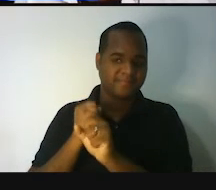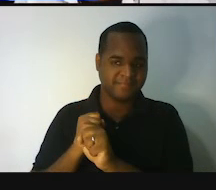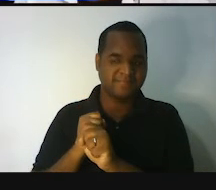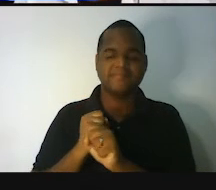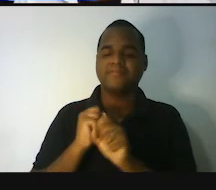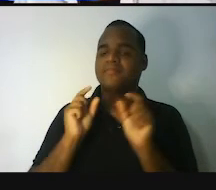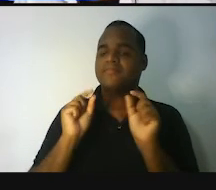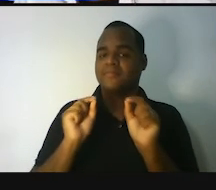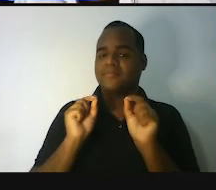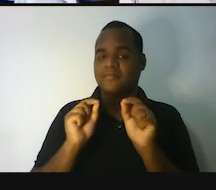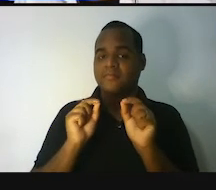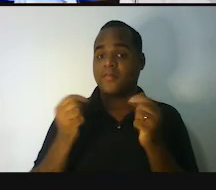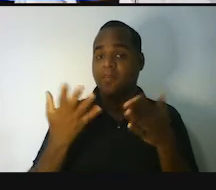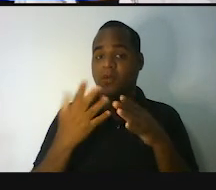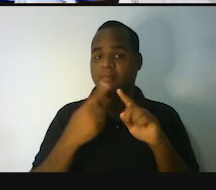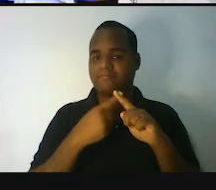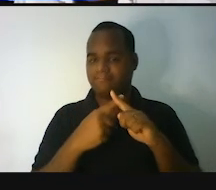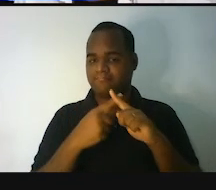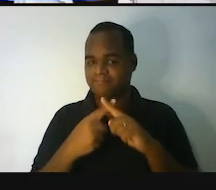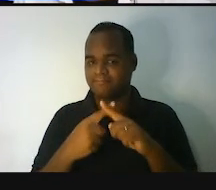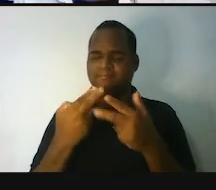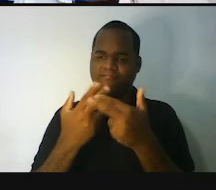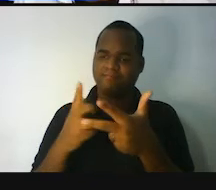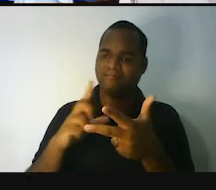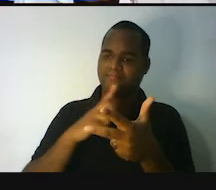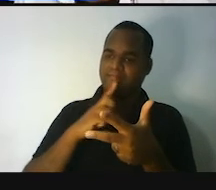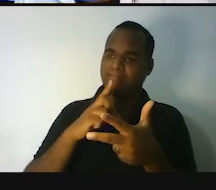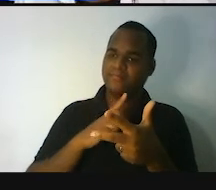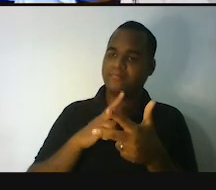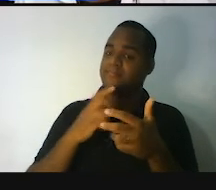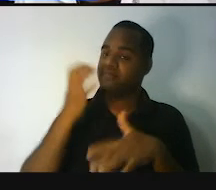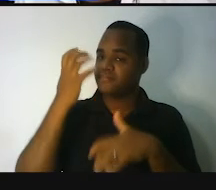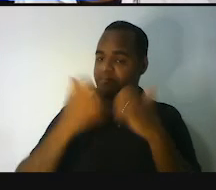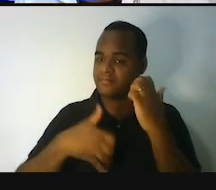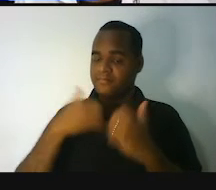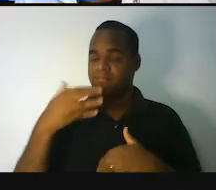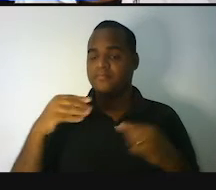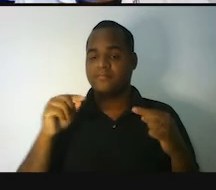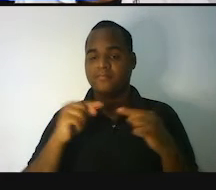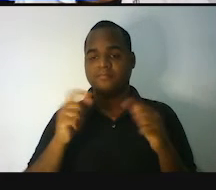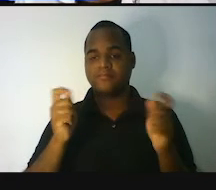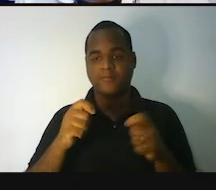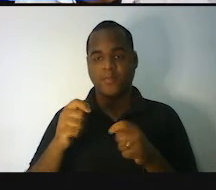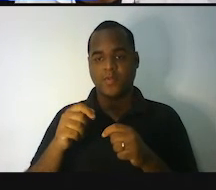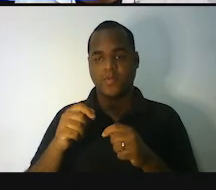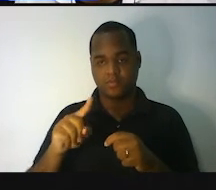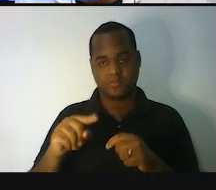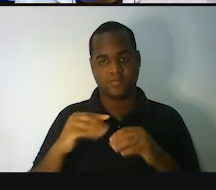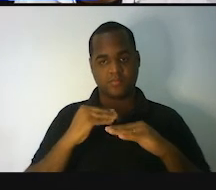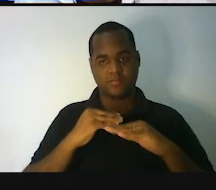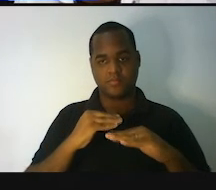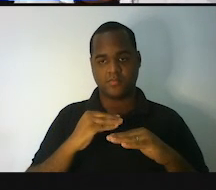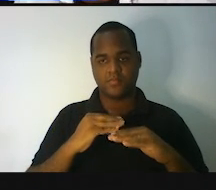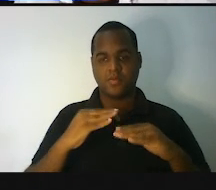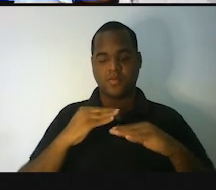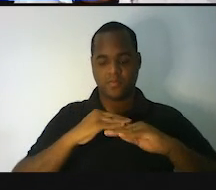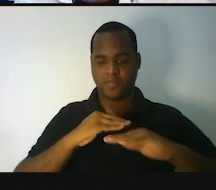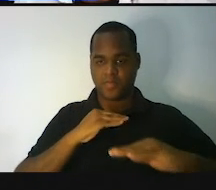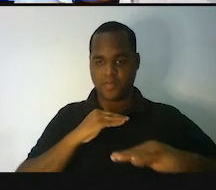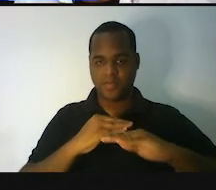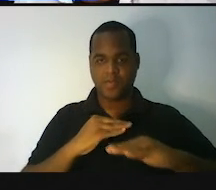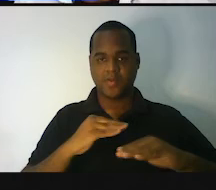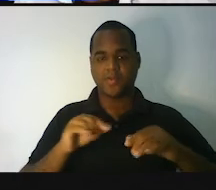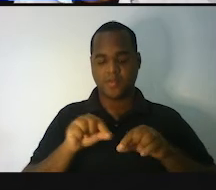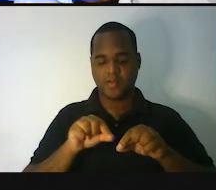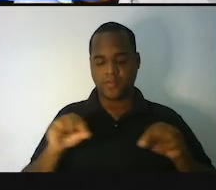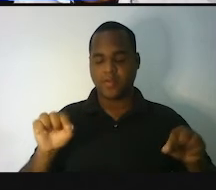Eu vou multiplicar essas medidas. Eu vou multiplicar a medida do comprimento, a medida da